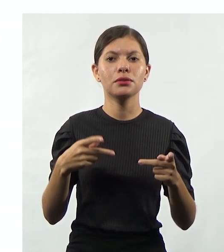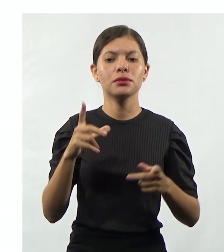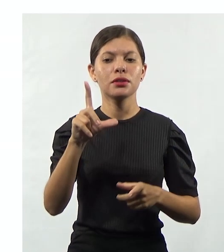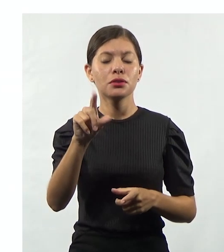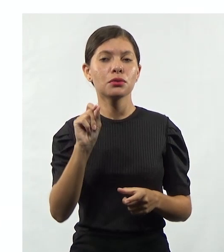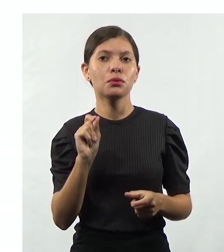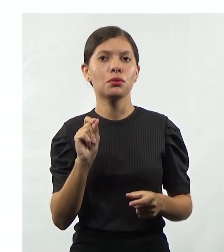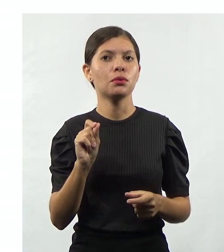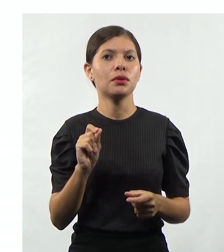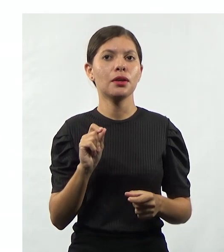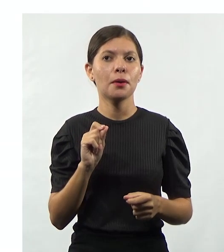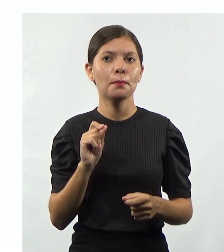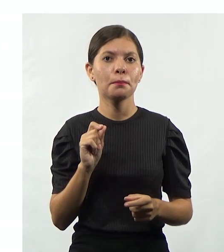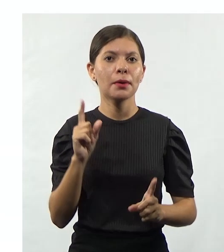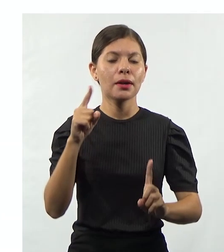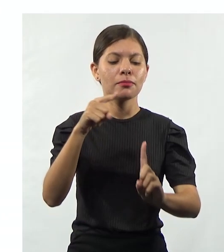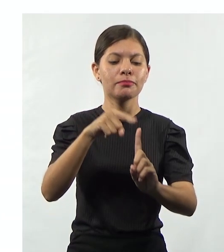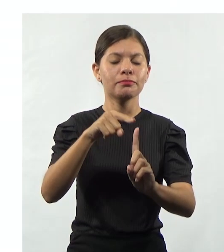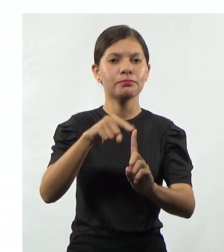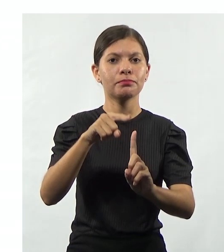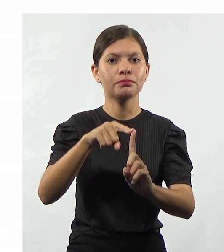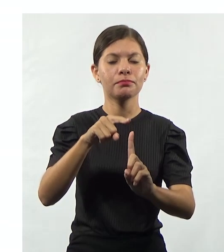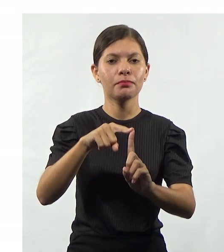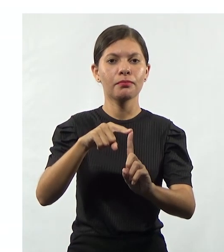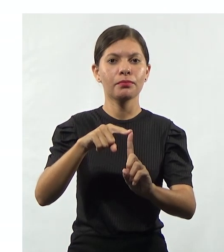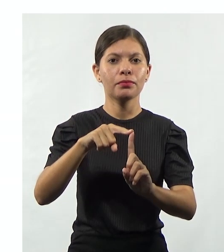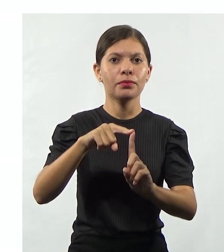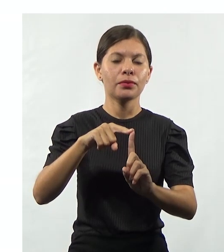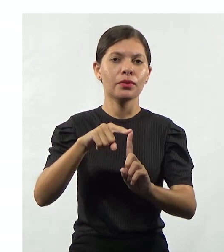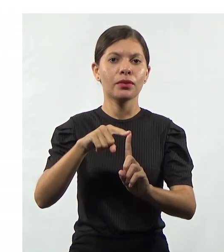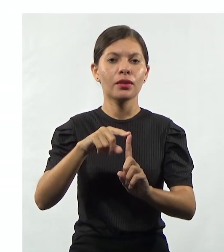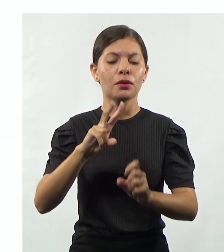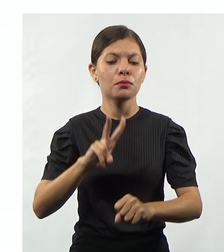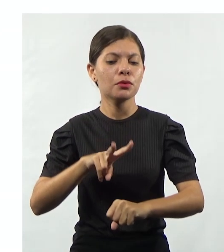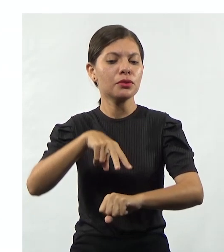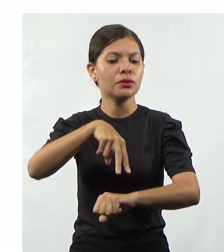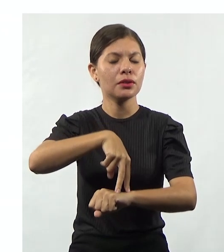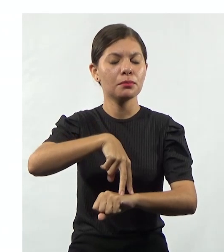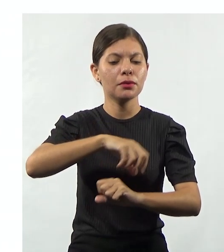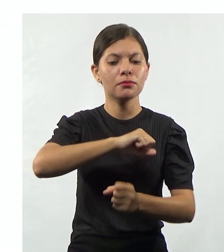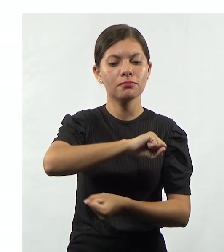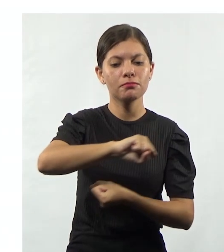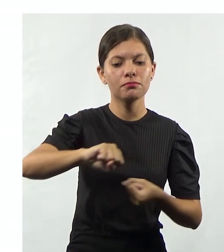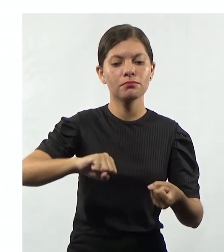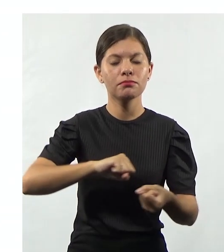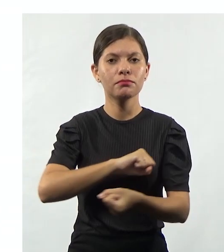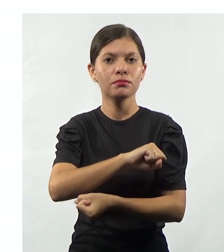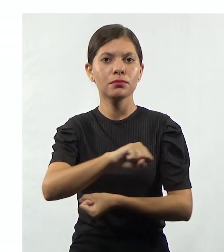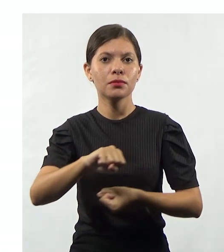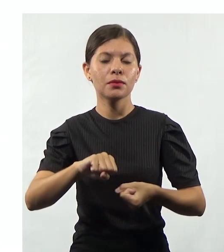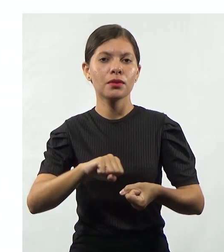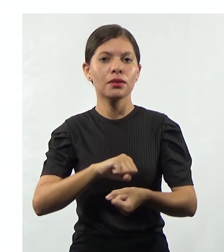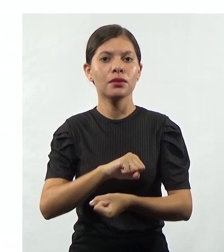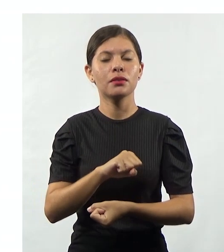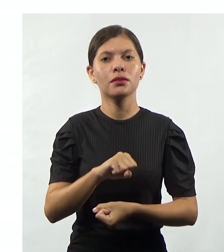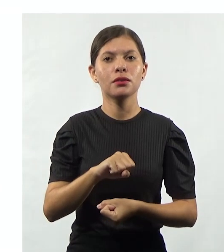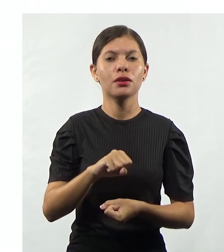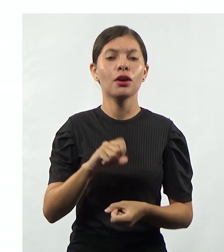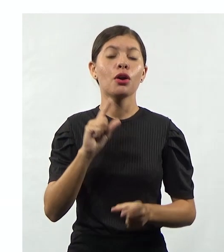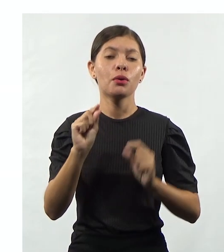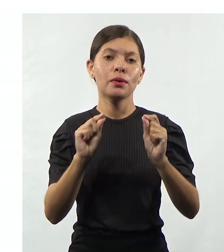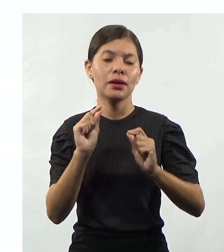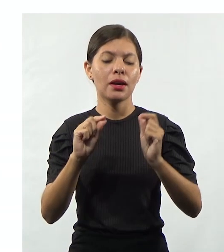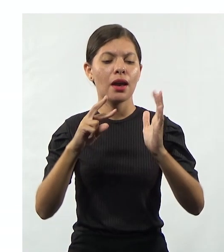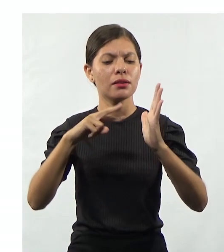fazem para atingir um determinado posicionamento de sucesso sustentável, né? O que é